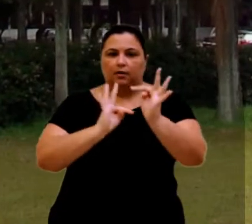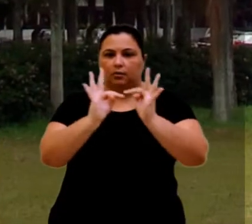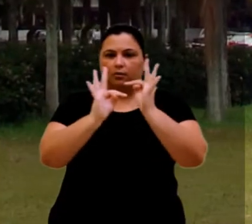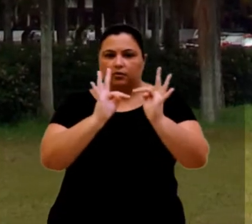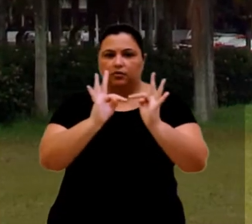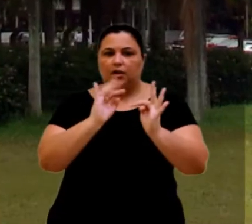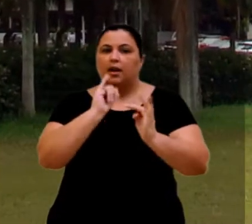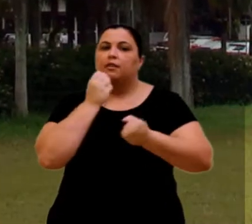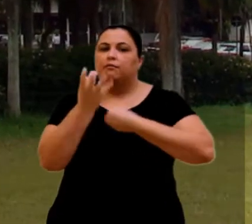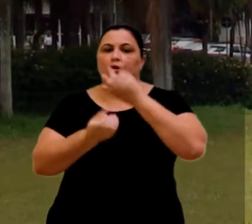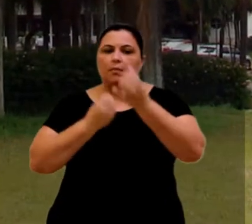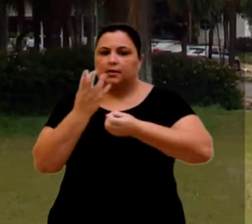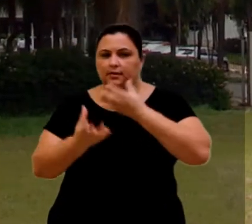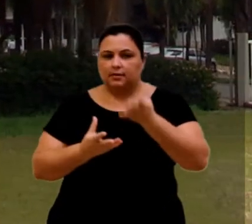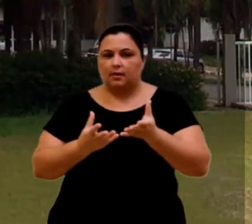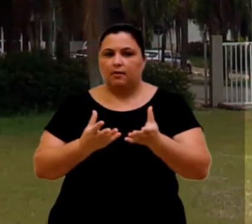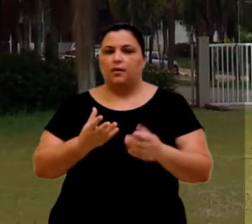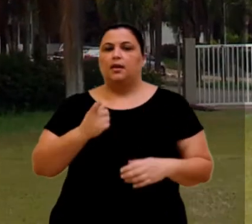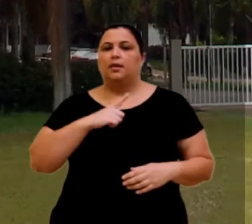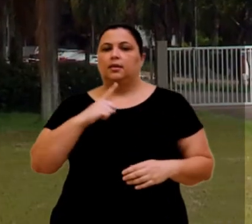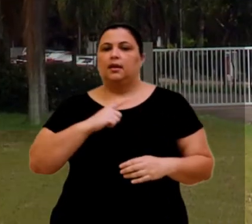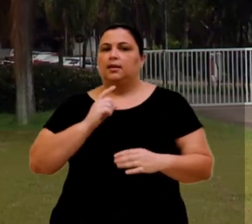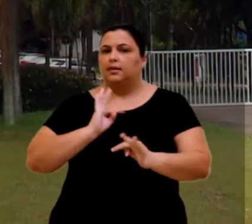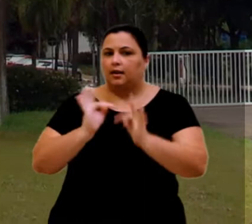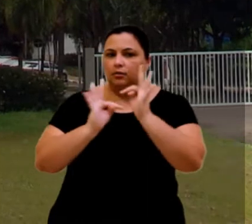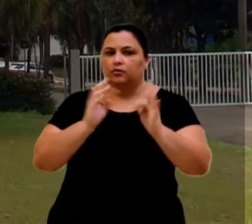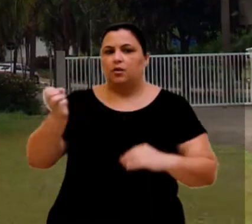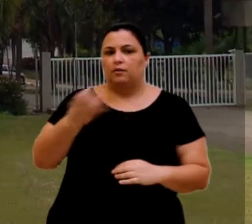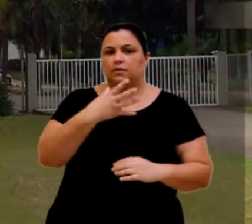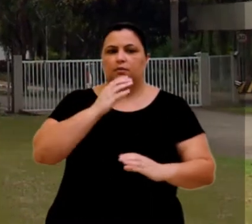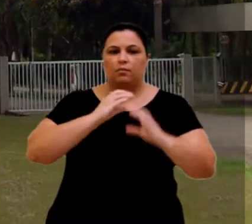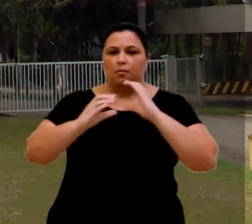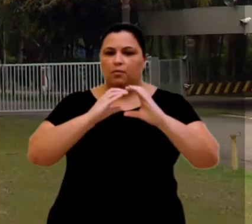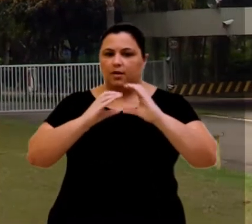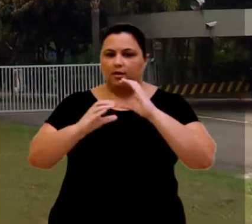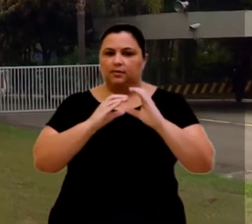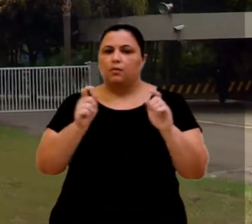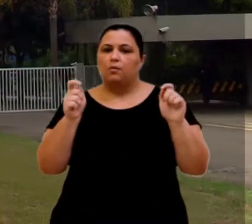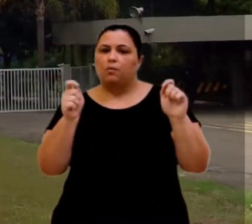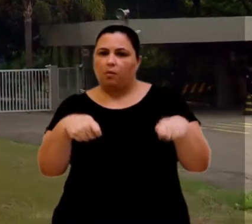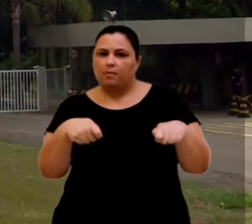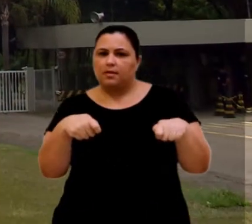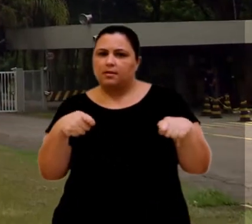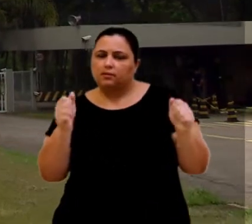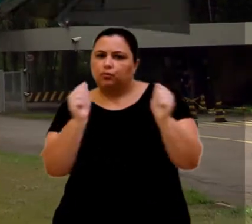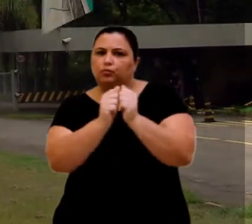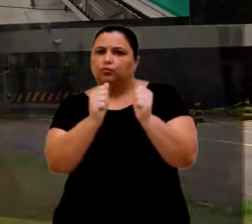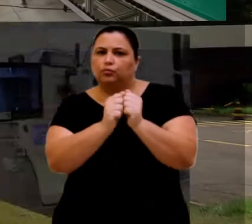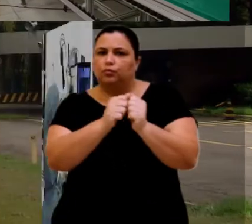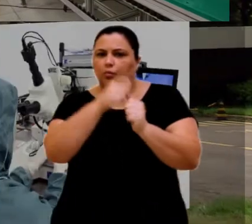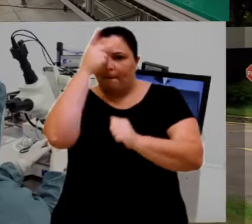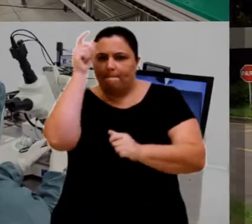Renato Archer, unidade de pesquisa do Ministério da Ciência, Tecnologia, Inovações e Comunicações, unindo as